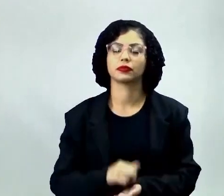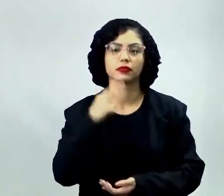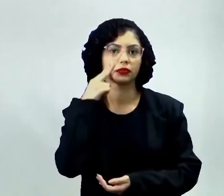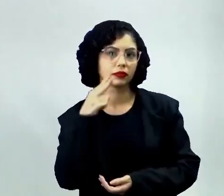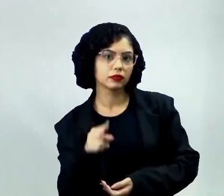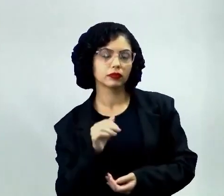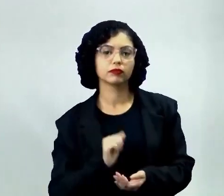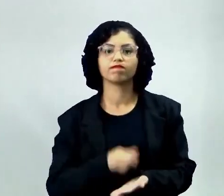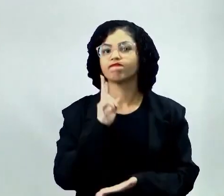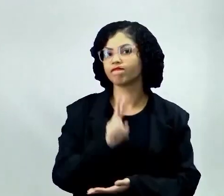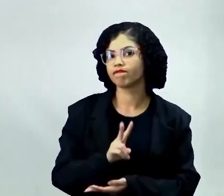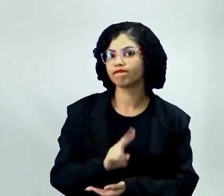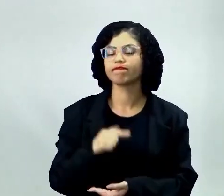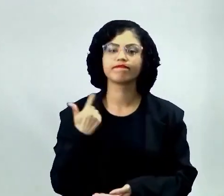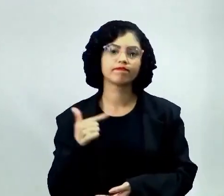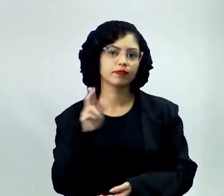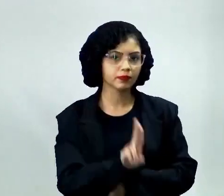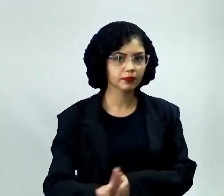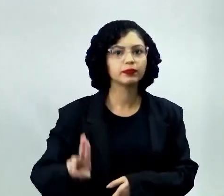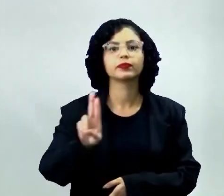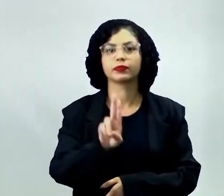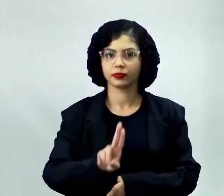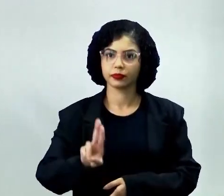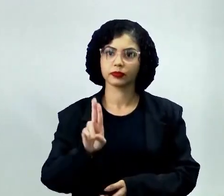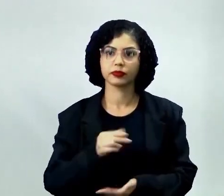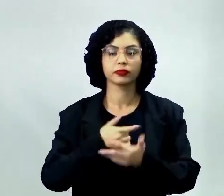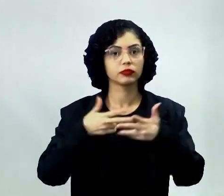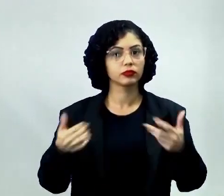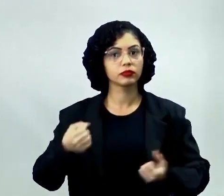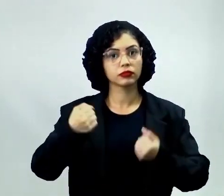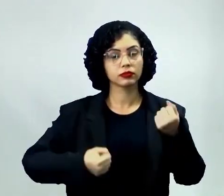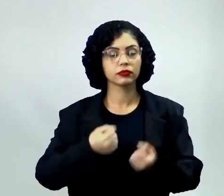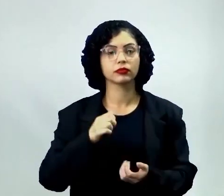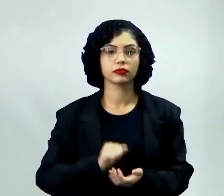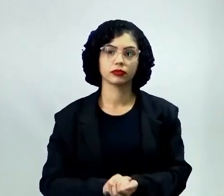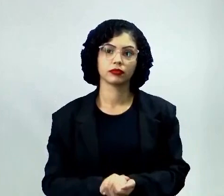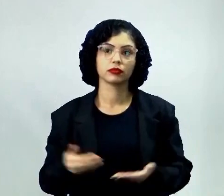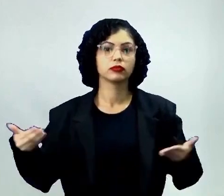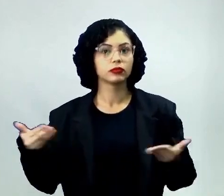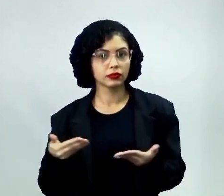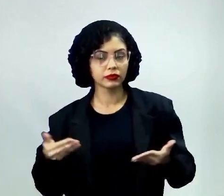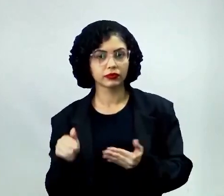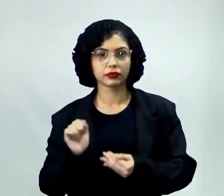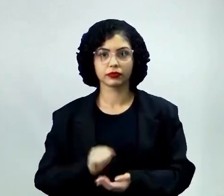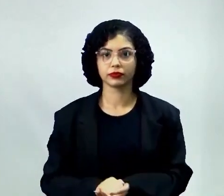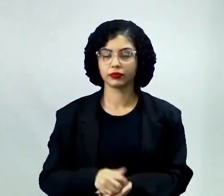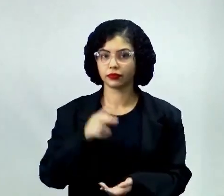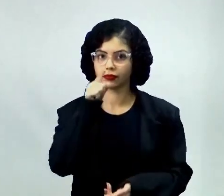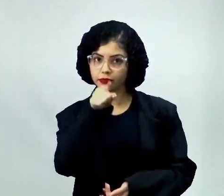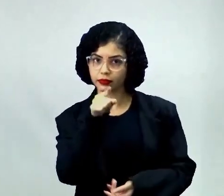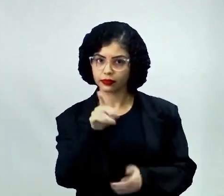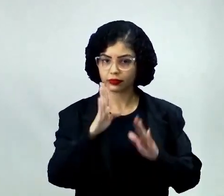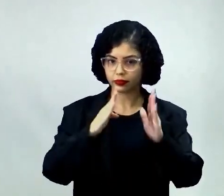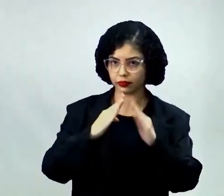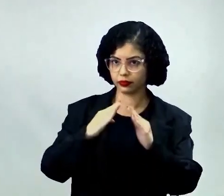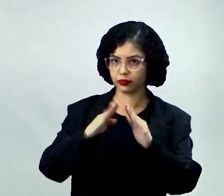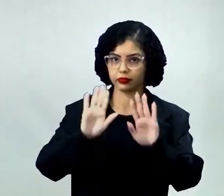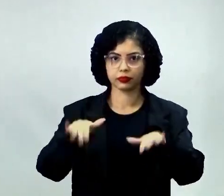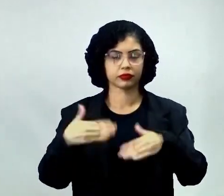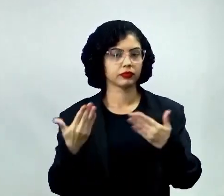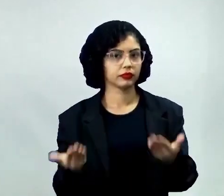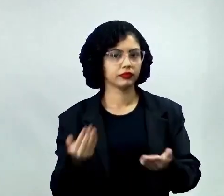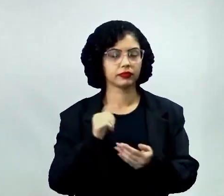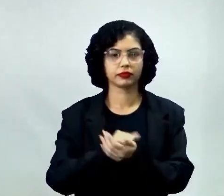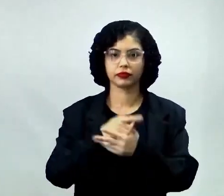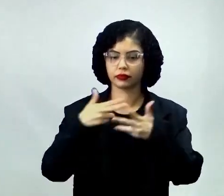Nós vimos que nem sempre nós utilizamos, né, esses meios de transporte que nós usamos hoje. Você, na sua casa, qual